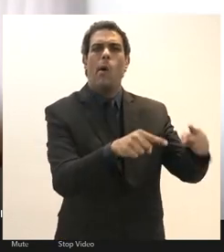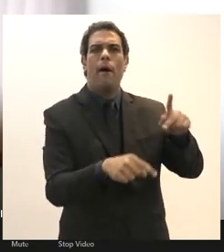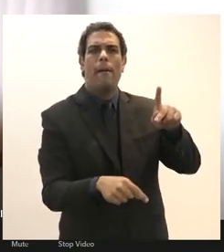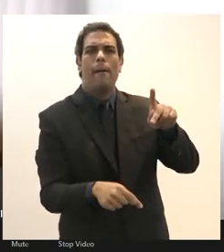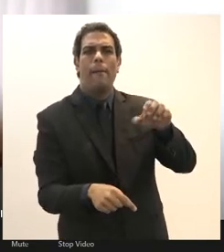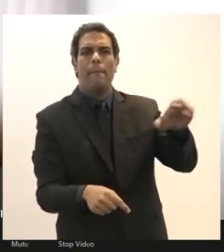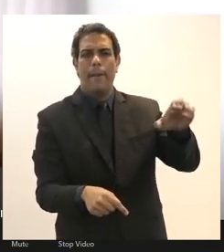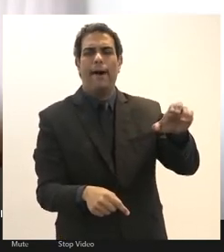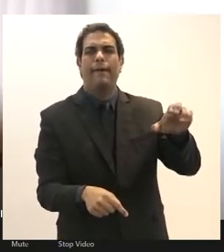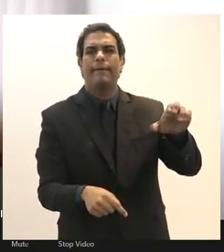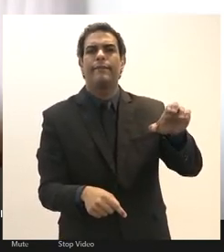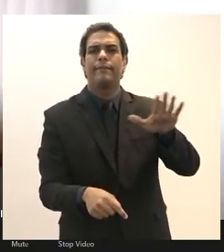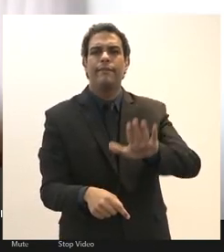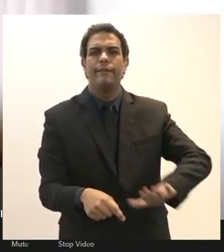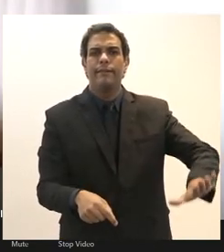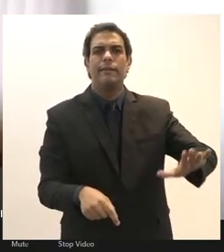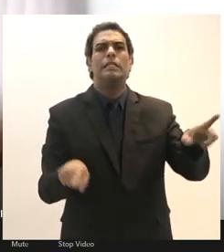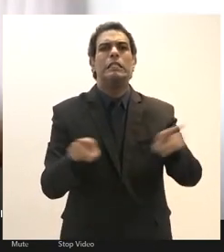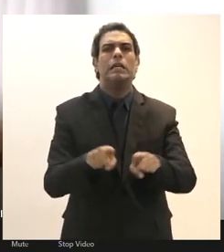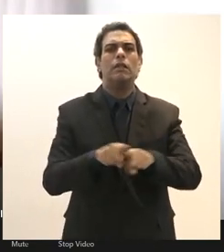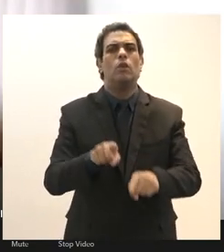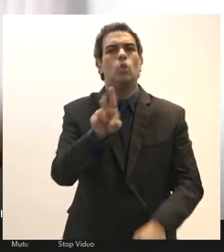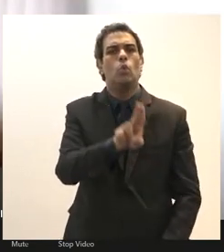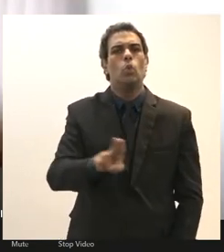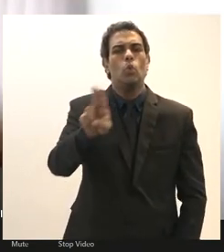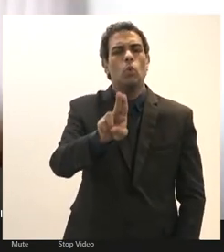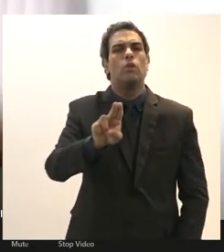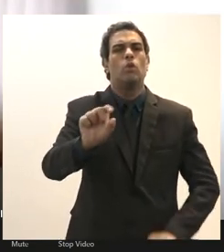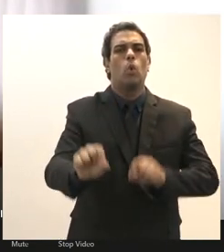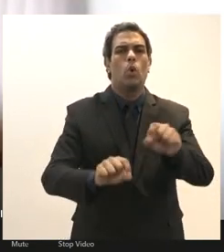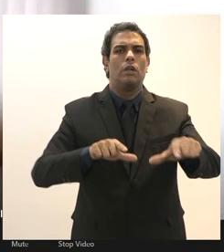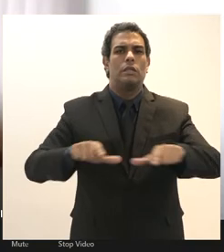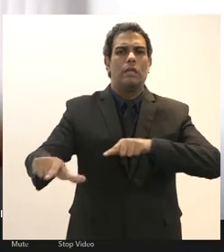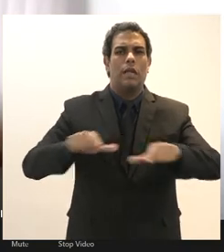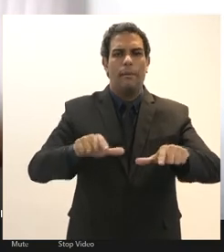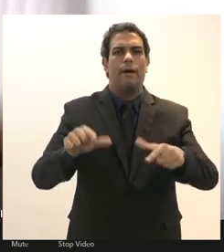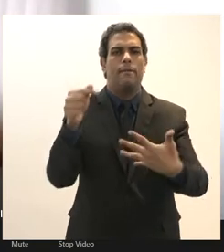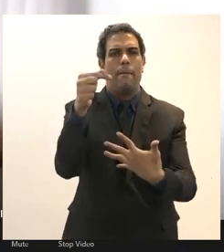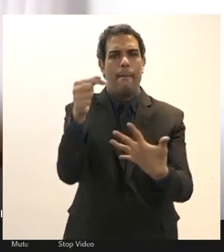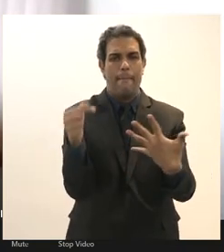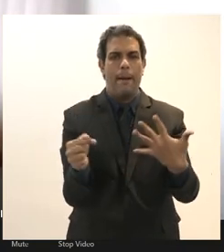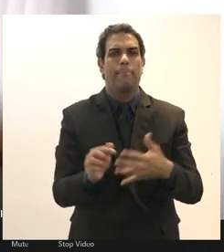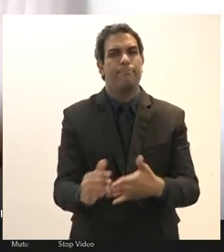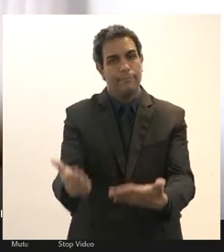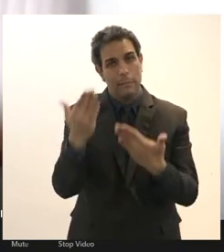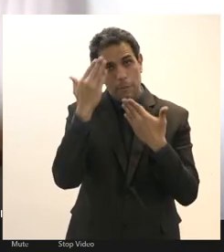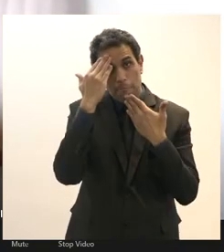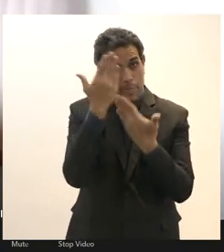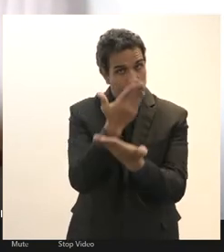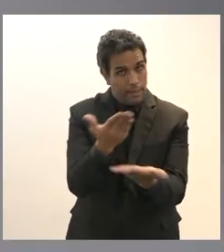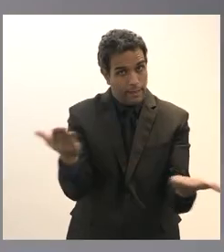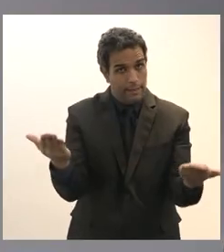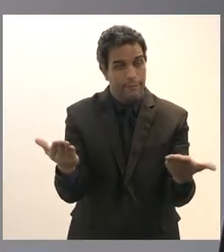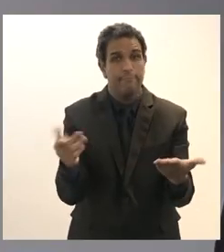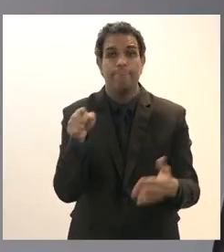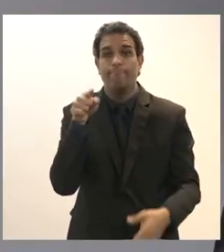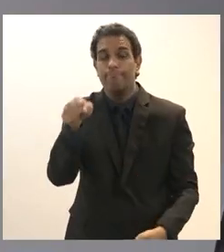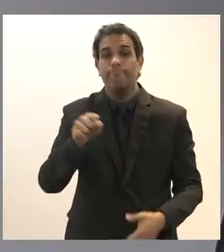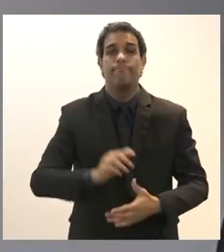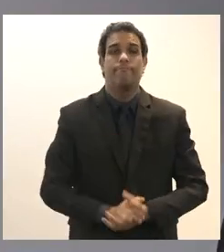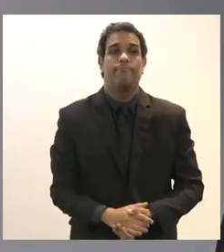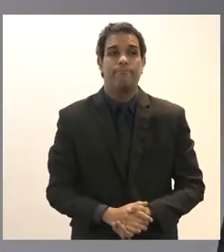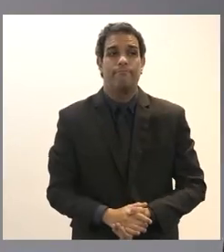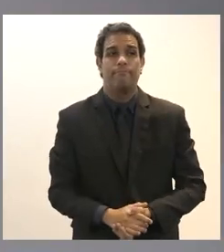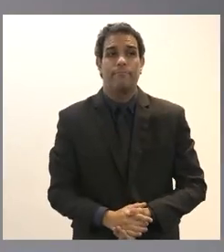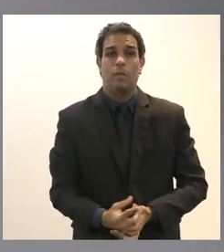população e principalmente aqueles que mais usam são os trabalhadores e os filhos dos trabalhadores obrigado agradeço vou ler mais um